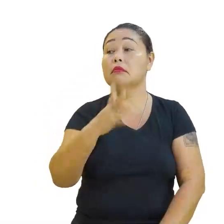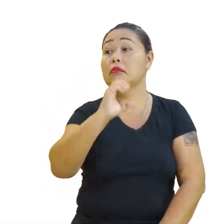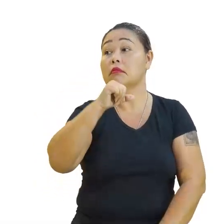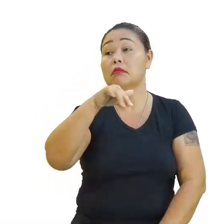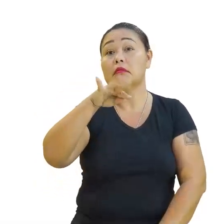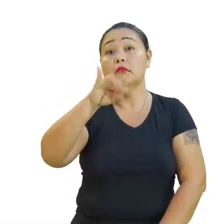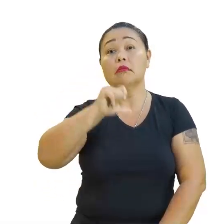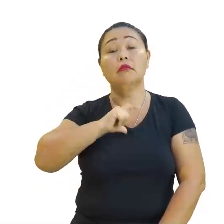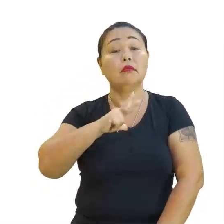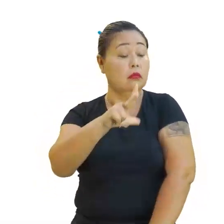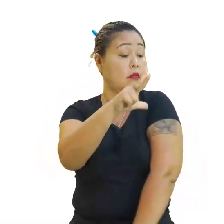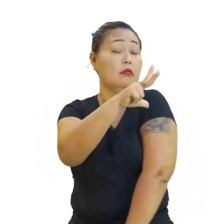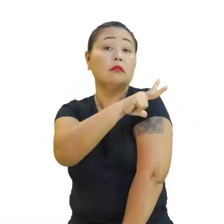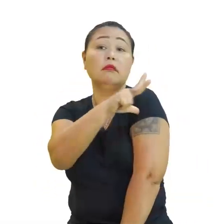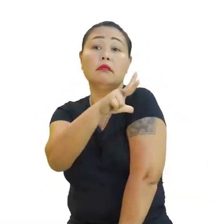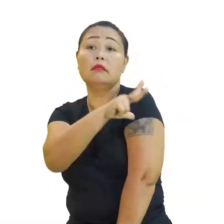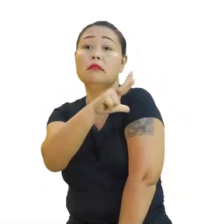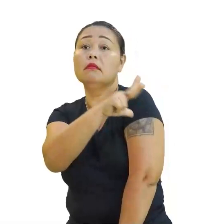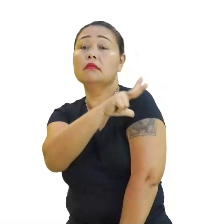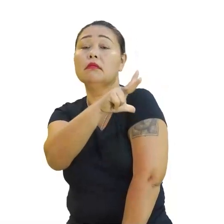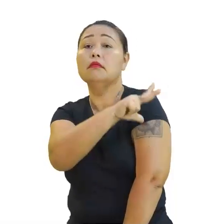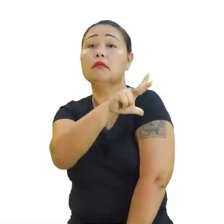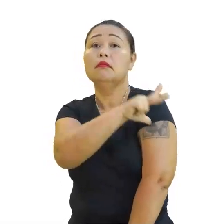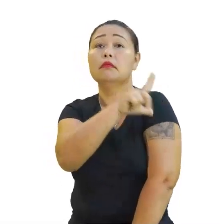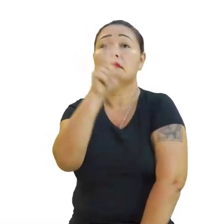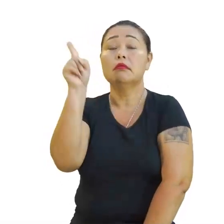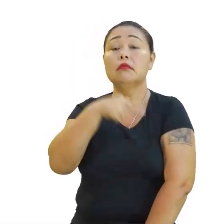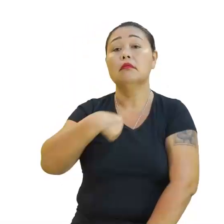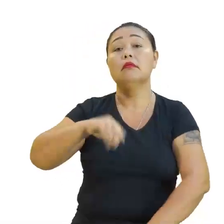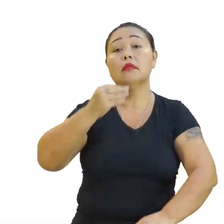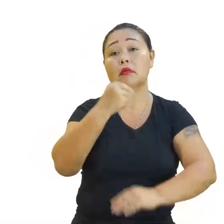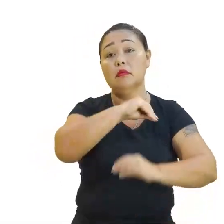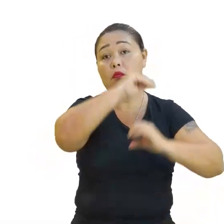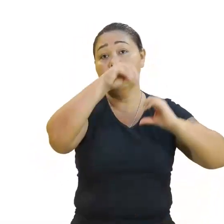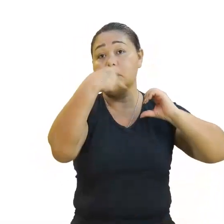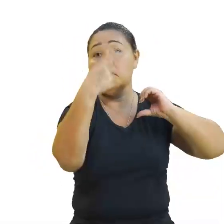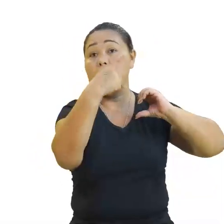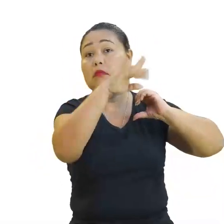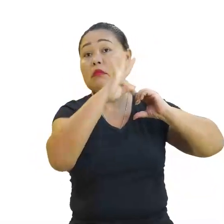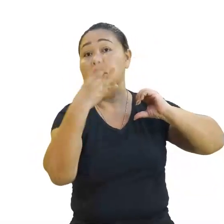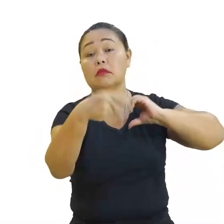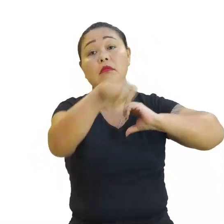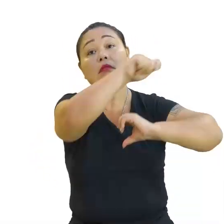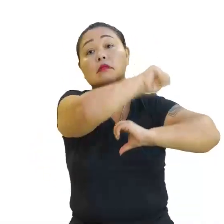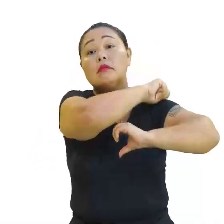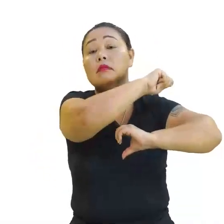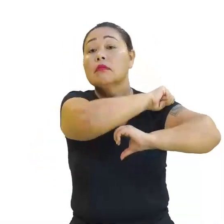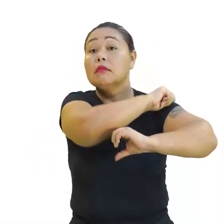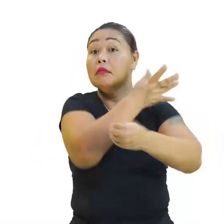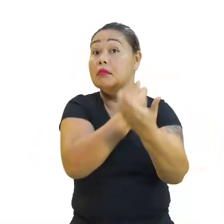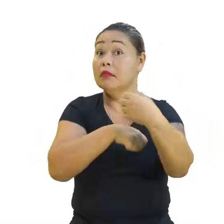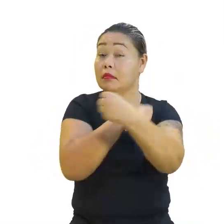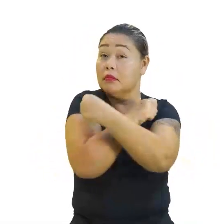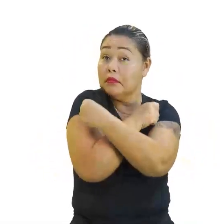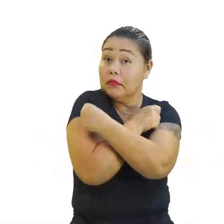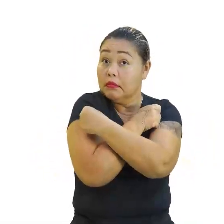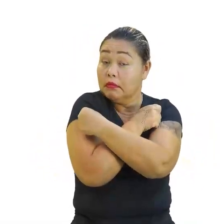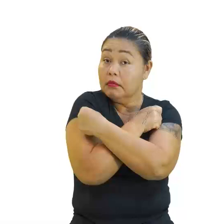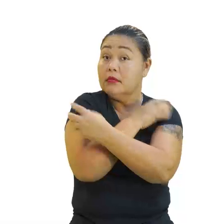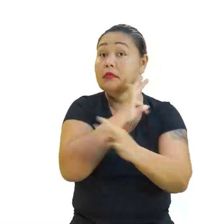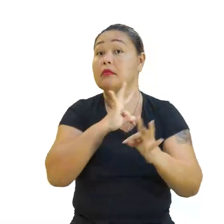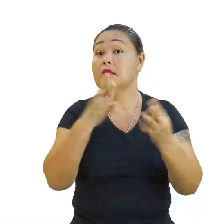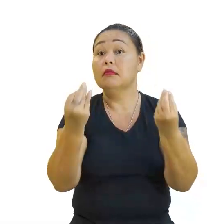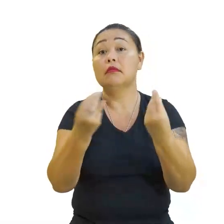Bem pertinho ali. Escola Maria Paulina, aquele beijo no coração de todos os alunos e o abraço apertado aos